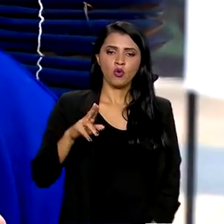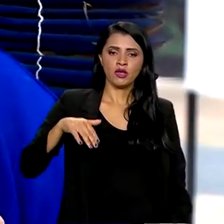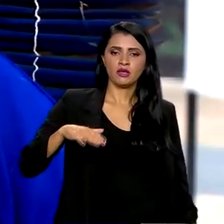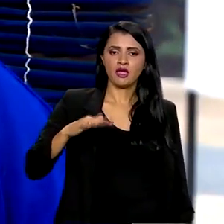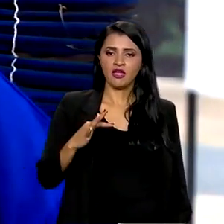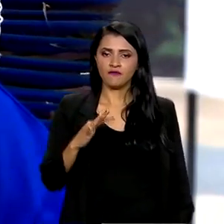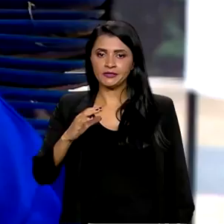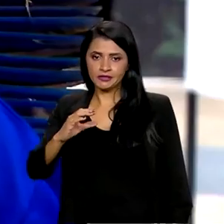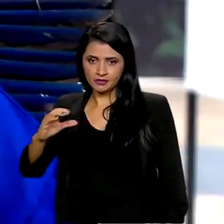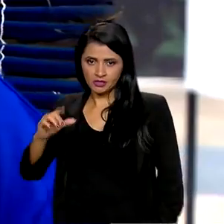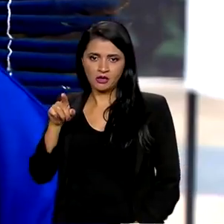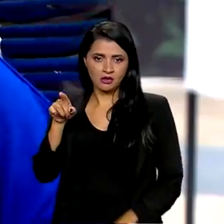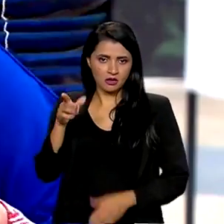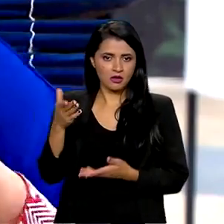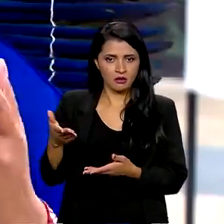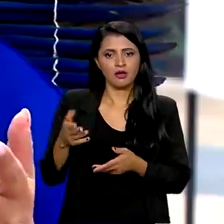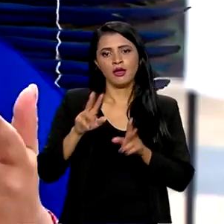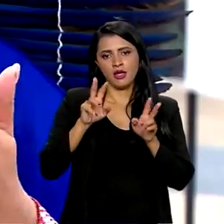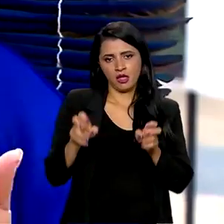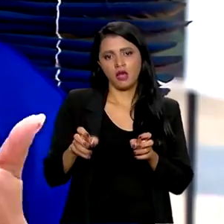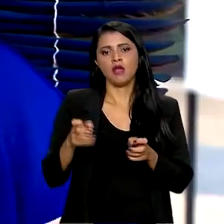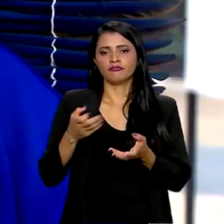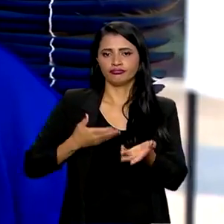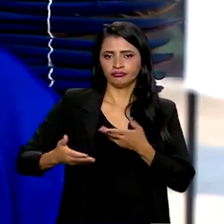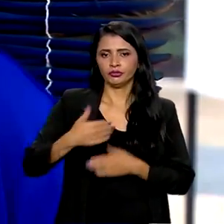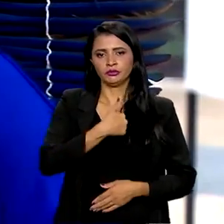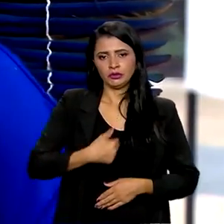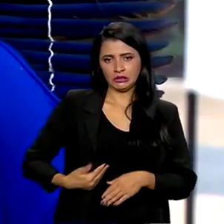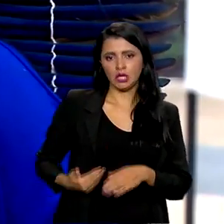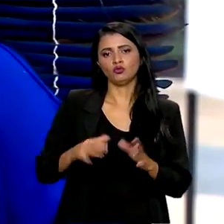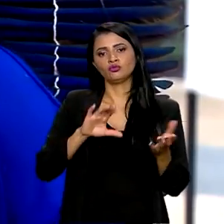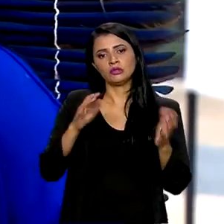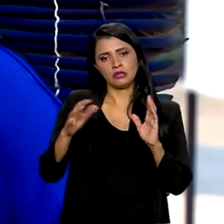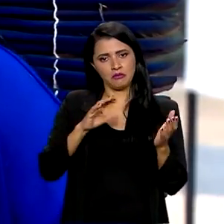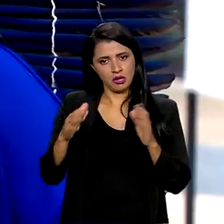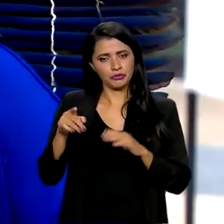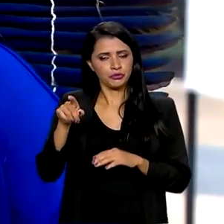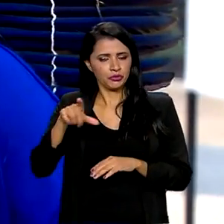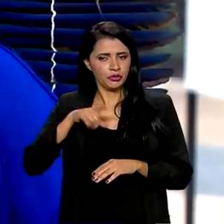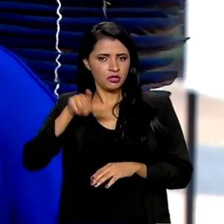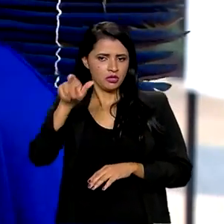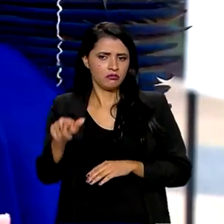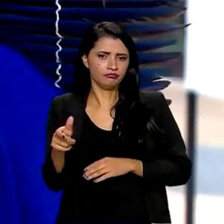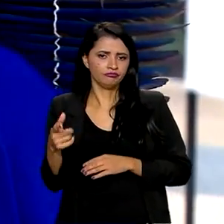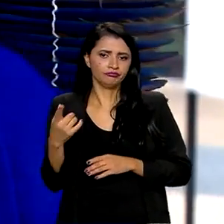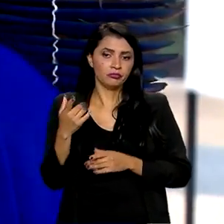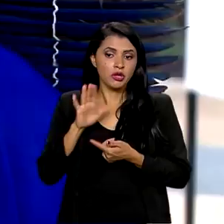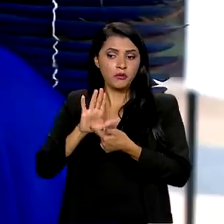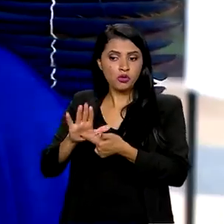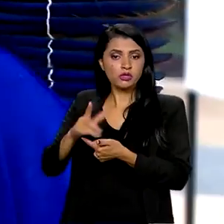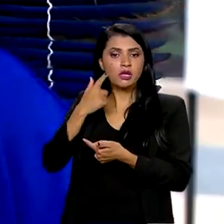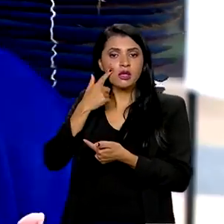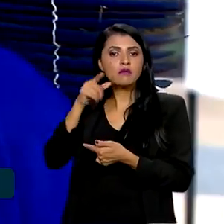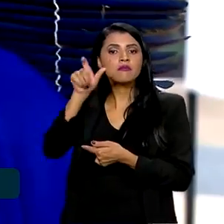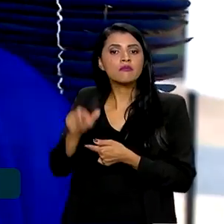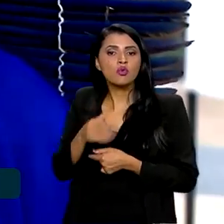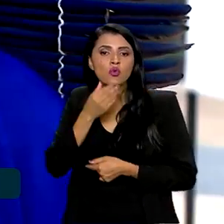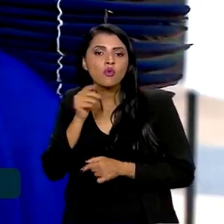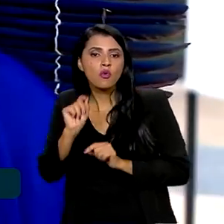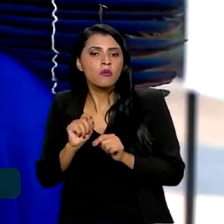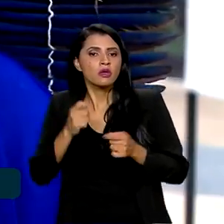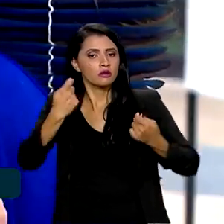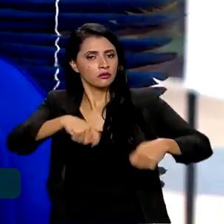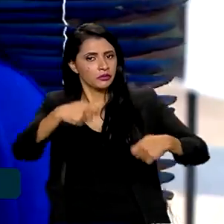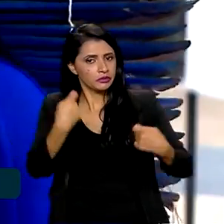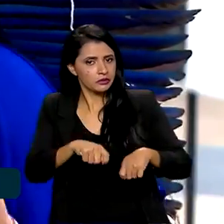painel intergovernamental de câmbio climático, né? E apresentei para ele essa necessidade